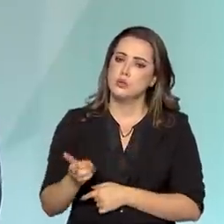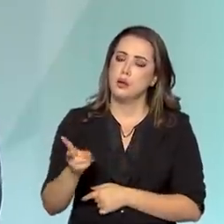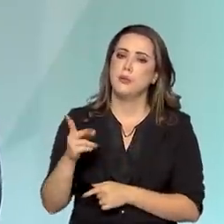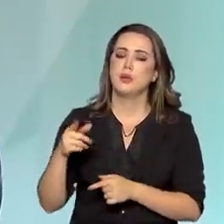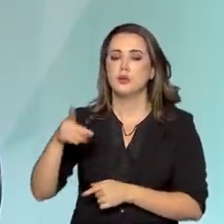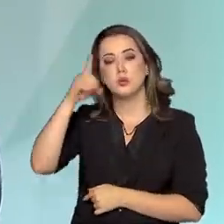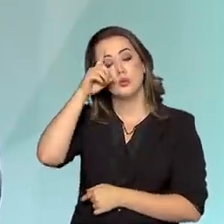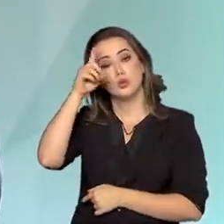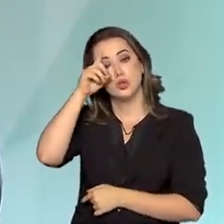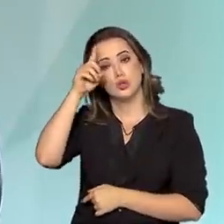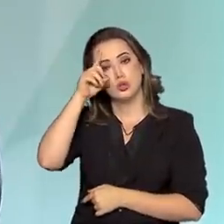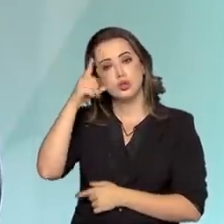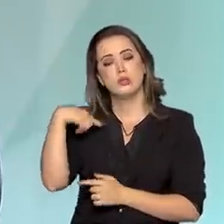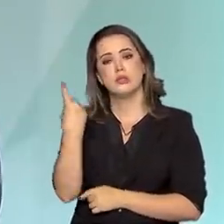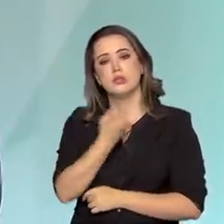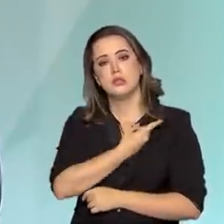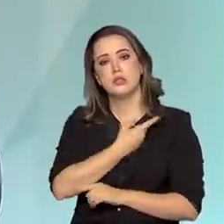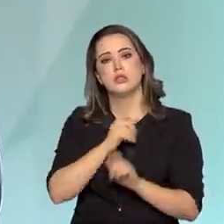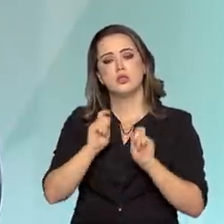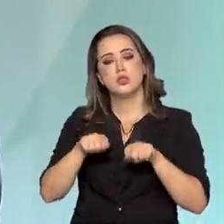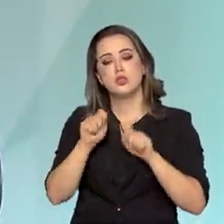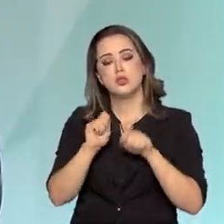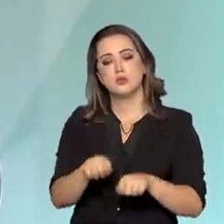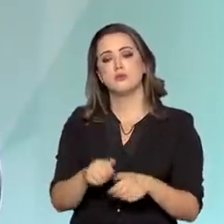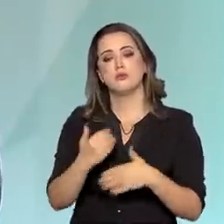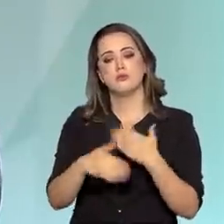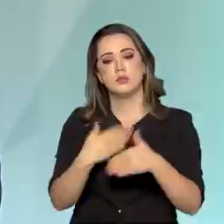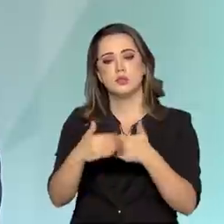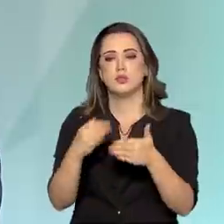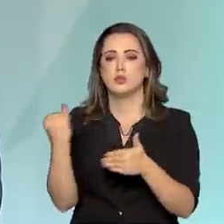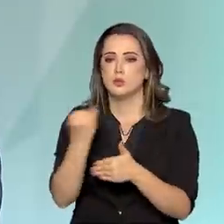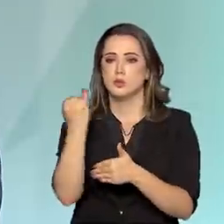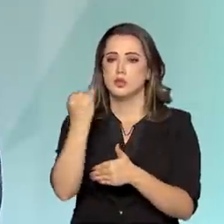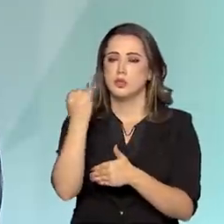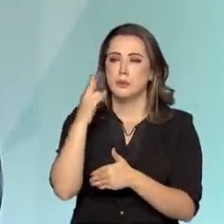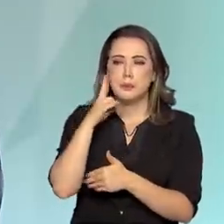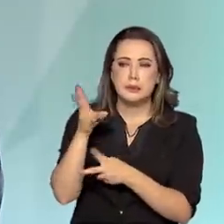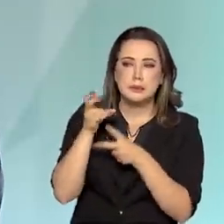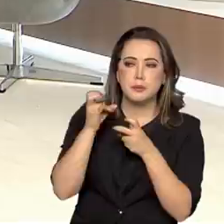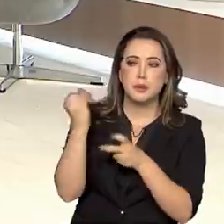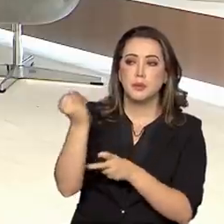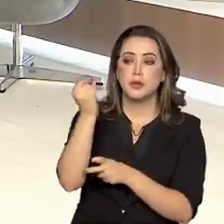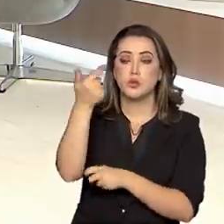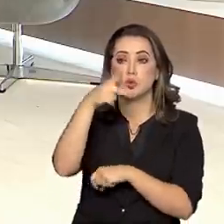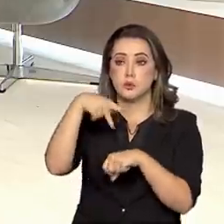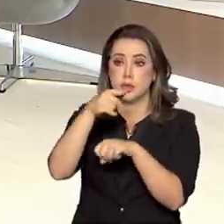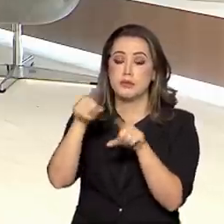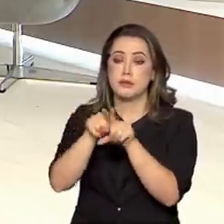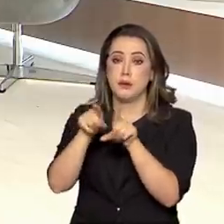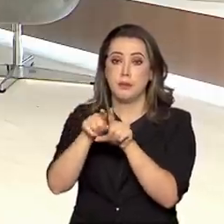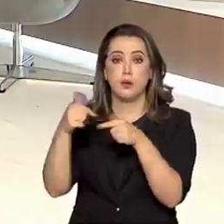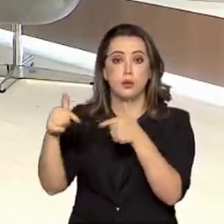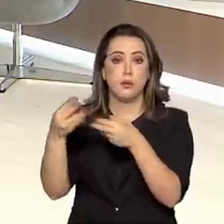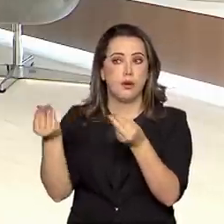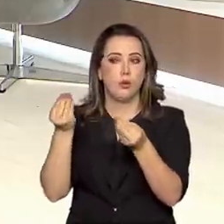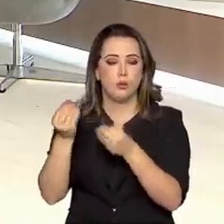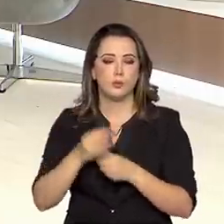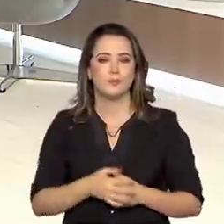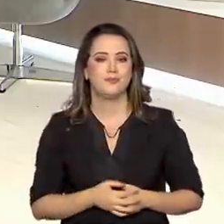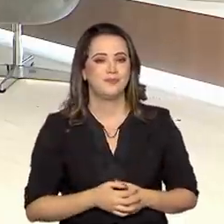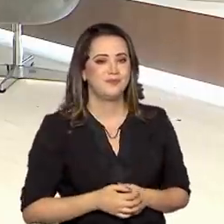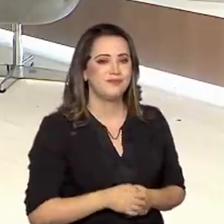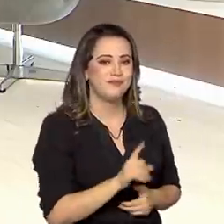nós nos ilustrarmos a respeito daquilo que de valor existe nos outros países. Foi um desafio